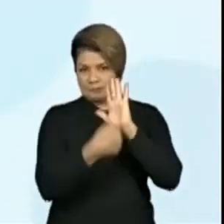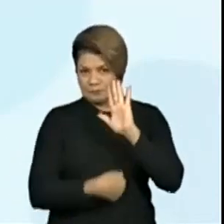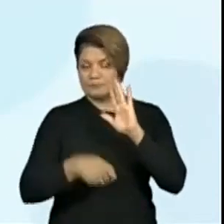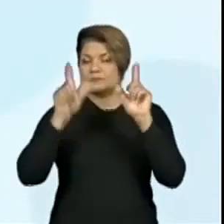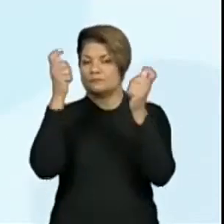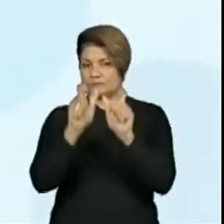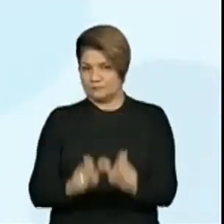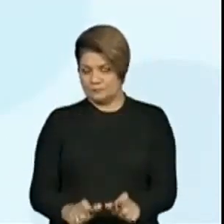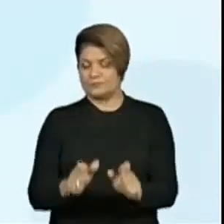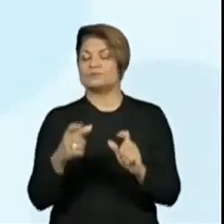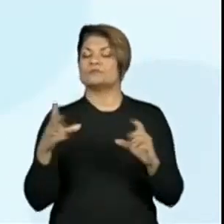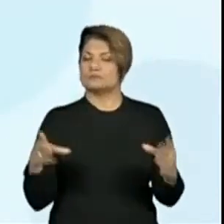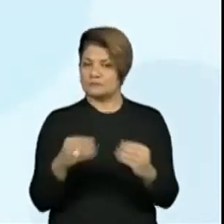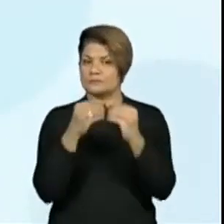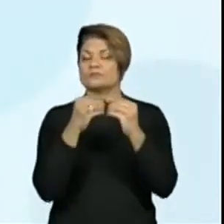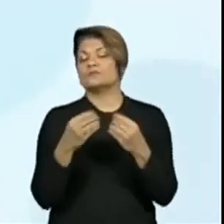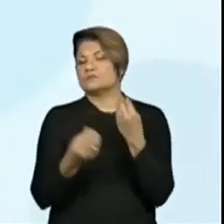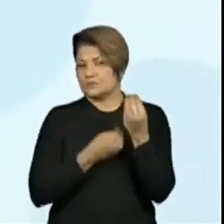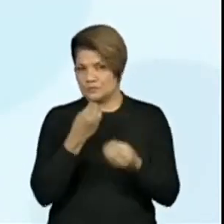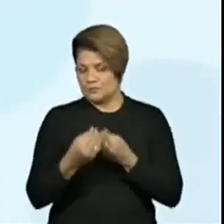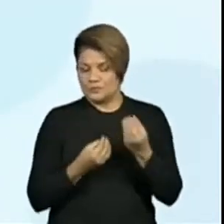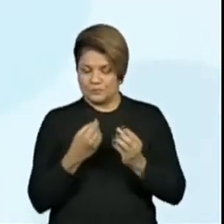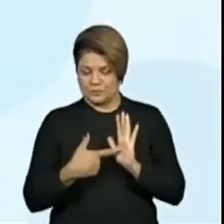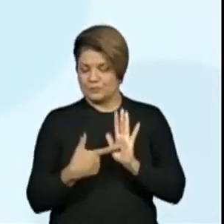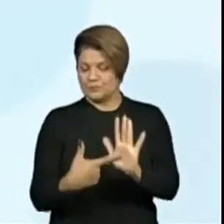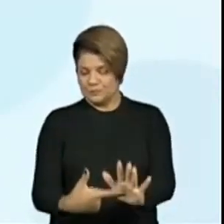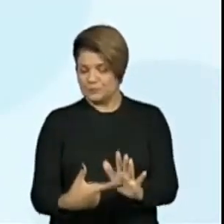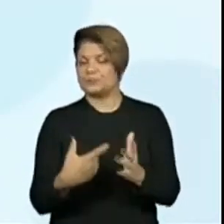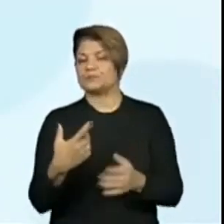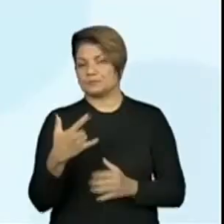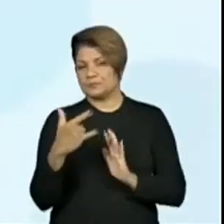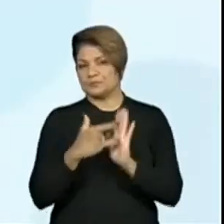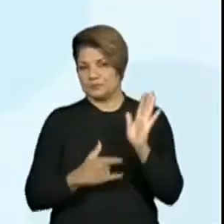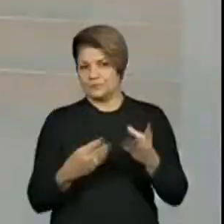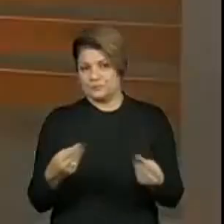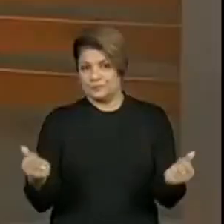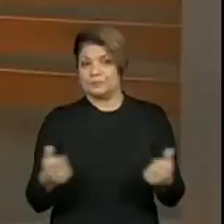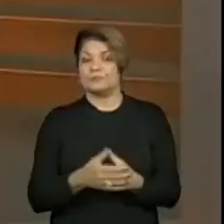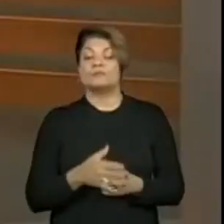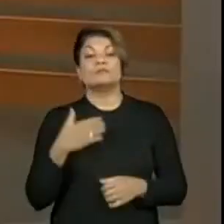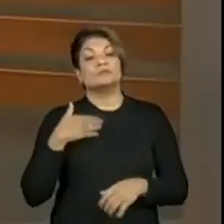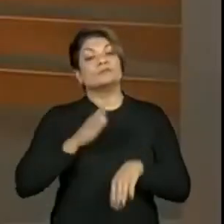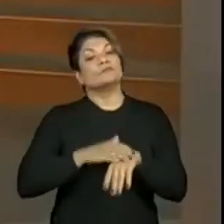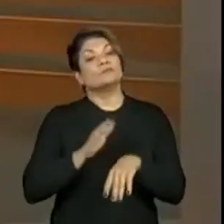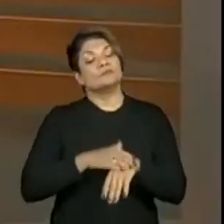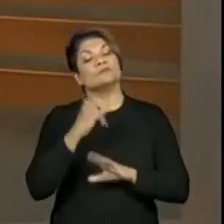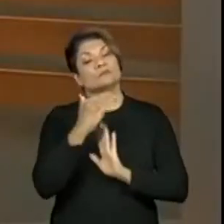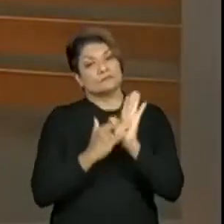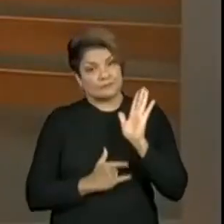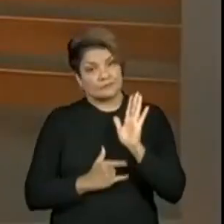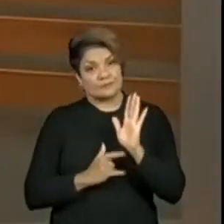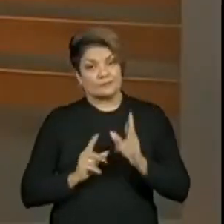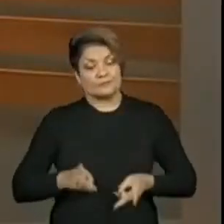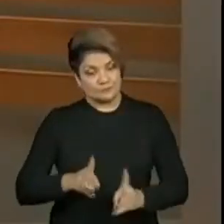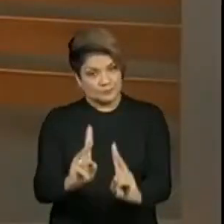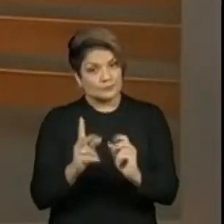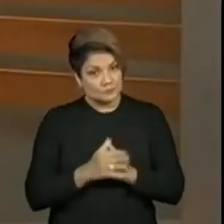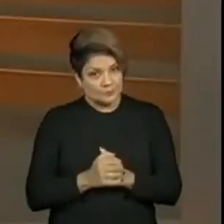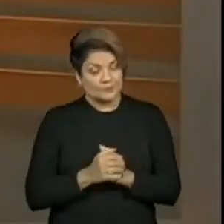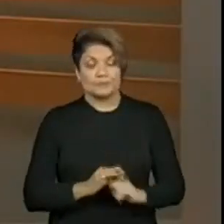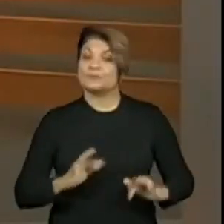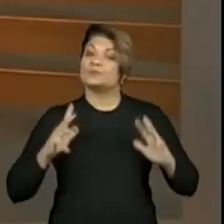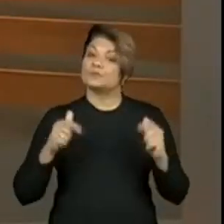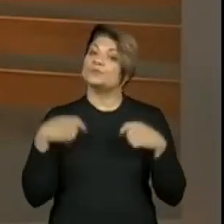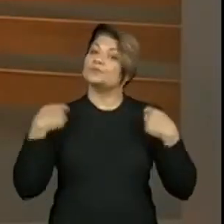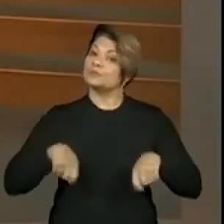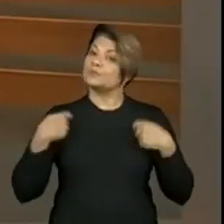composicional, o estilo e a finalidade do gênero. Ou seja, crianças, a gente vai produzir um texto. A gente vai dar continuidade. E tudo isso